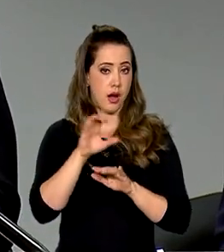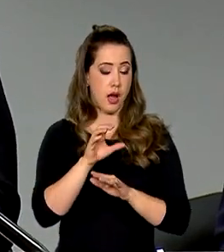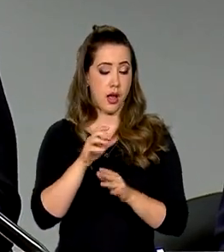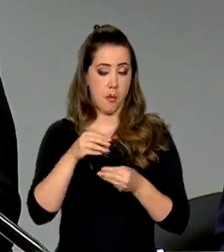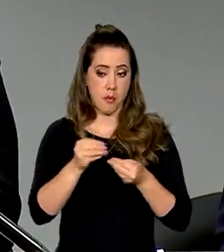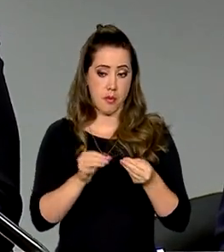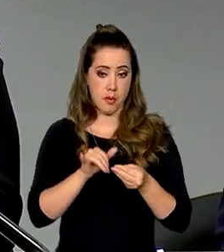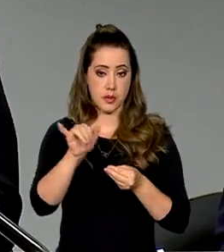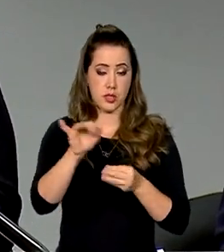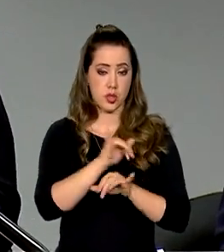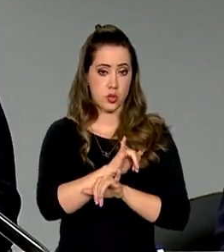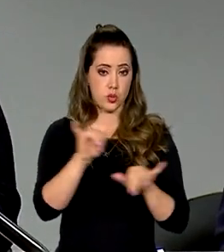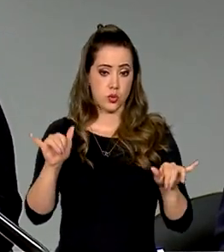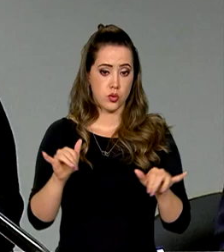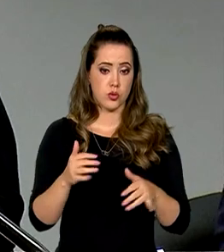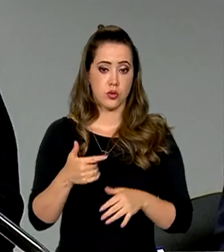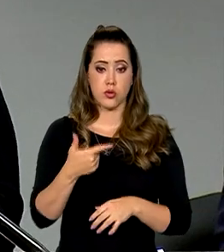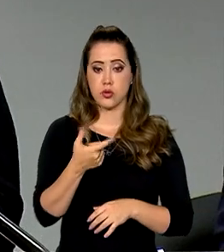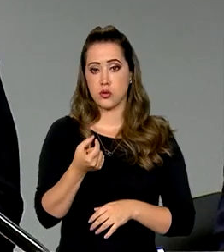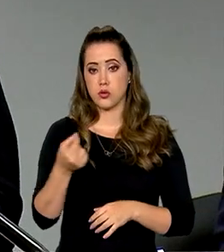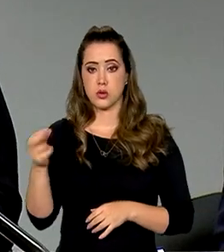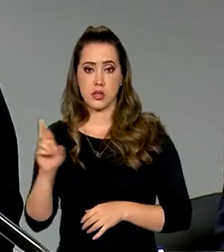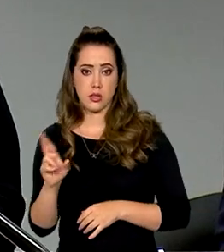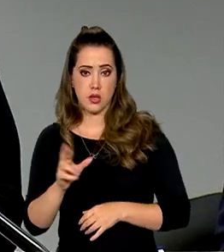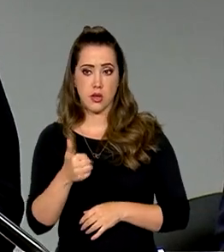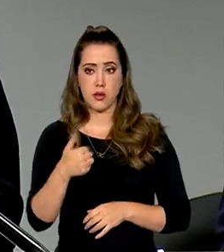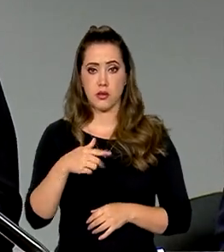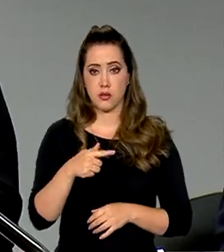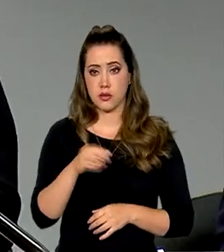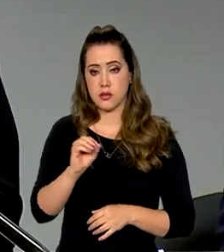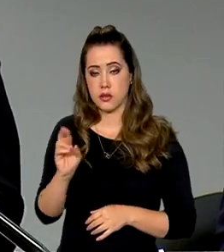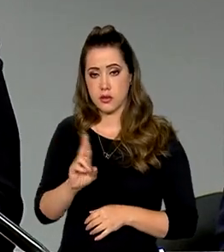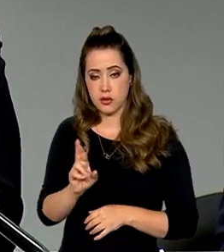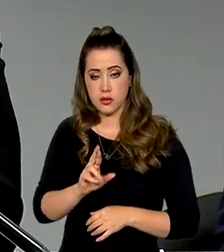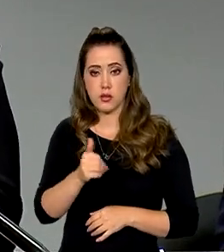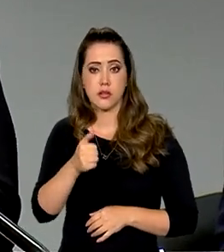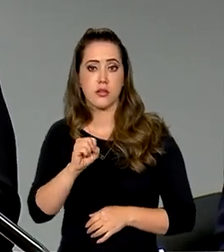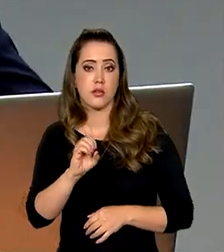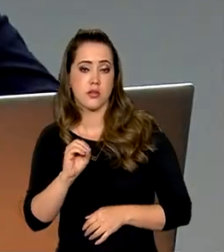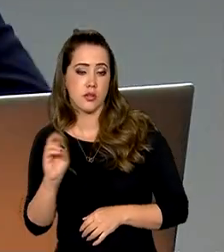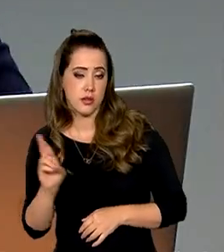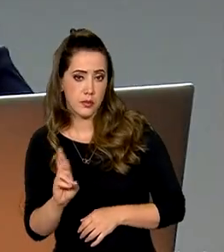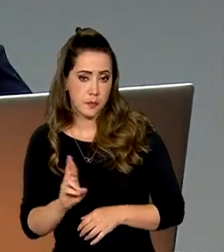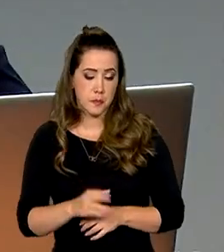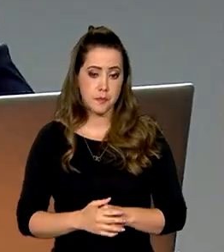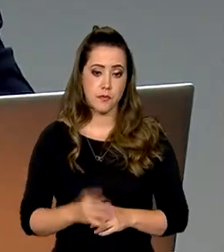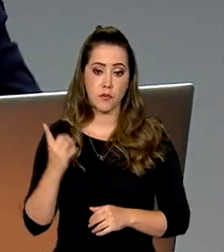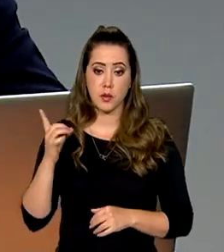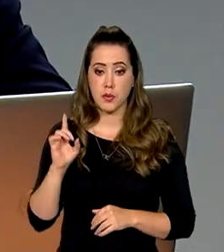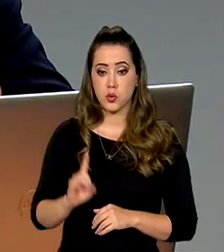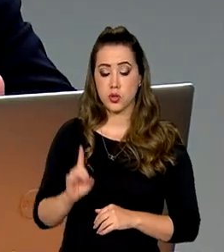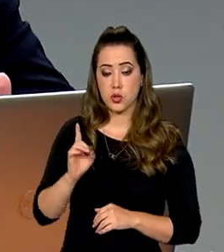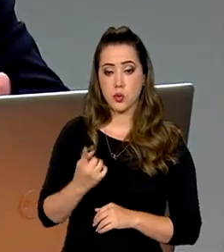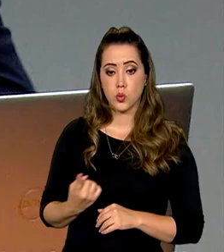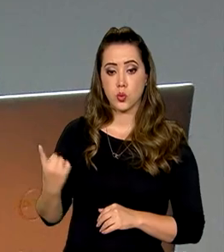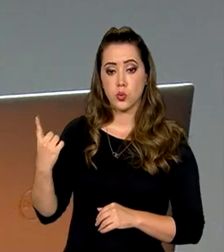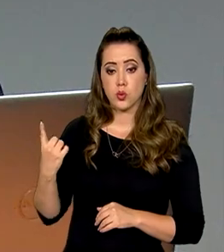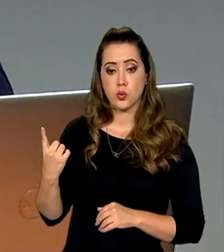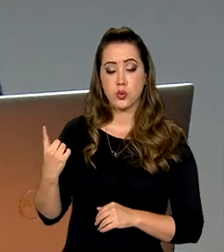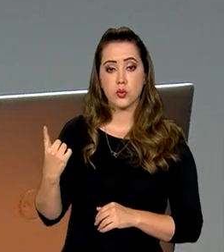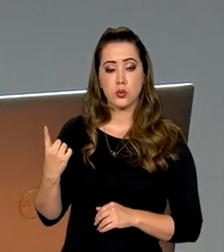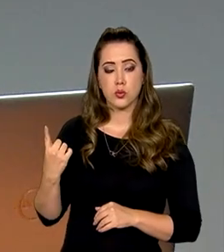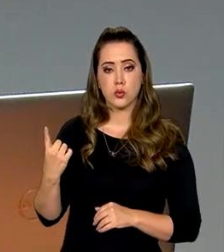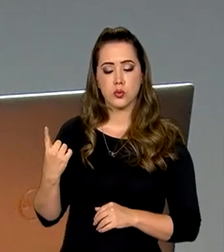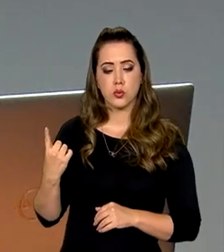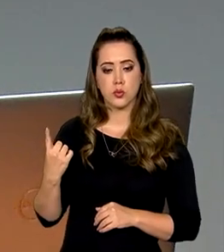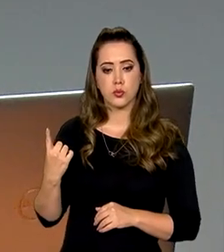dos aviões, passagem de 200 reais, de 170 reais, de 180 reais. Para o diretor do Departamento de Outorgas,